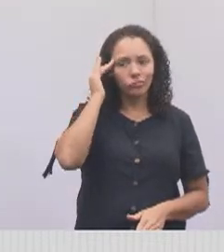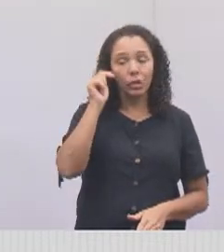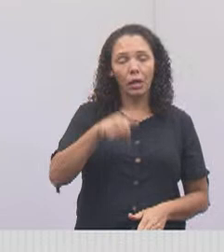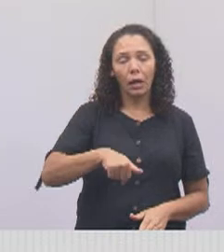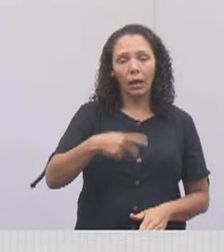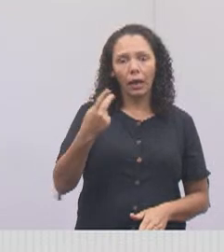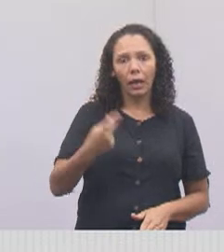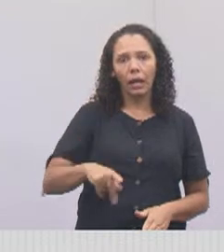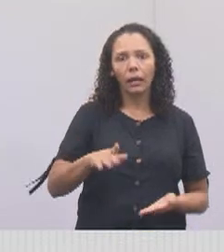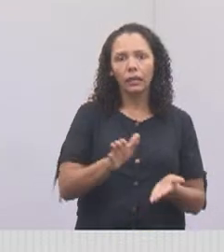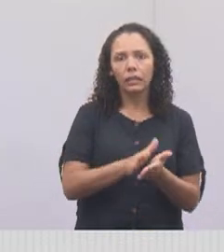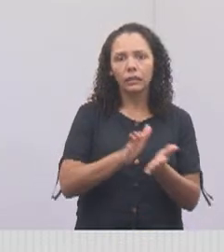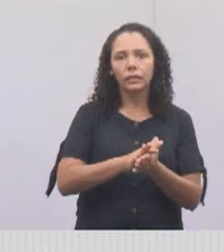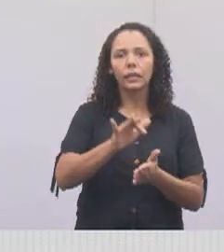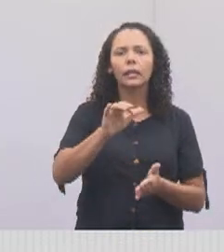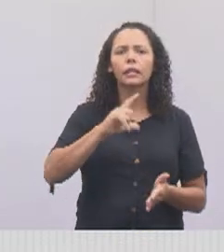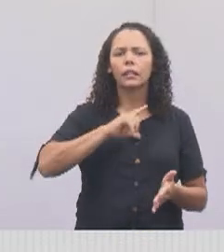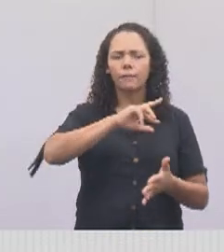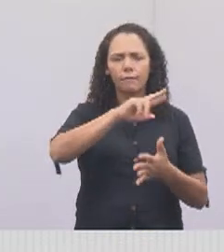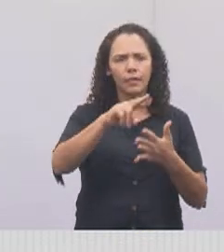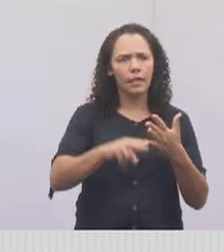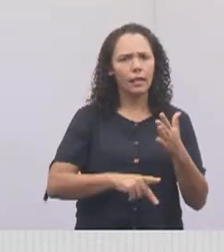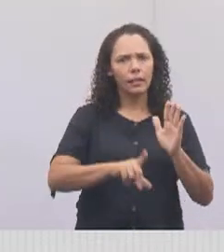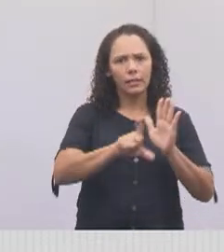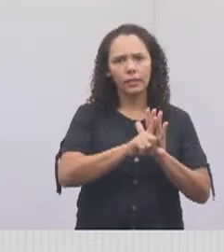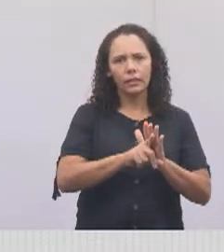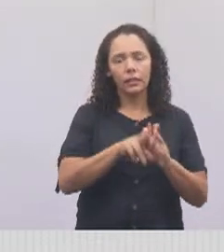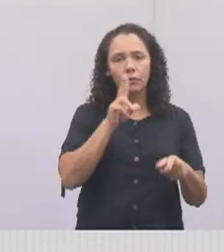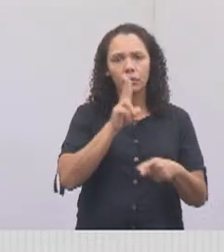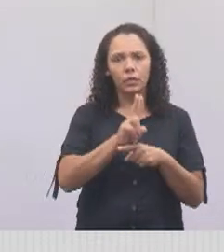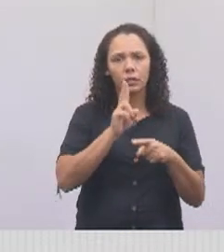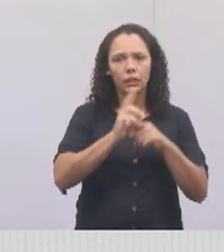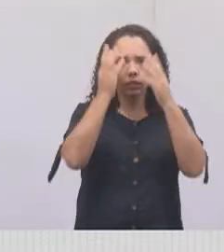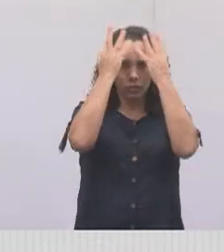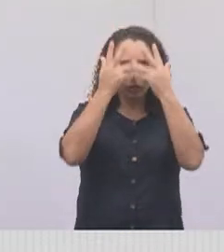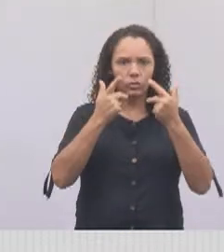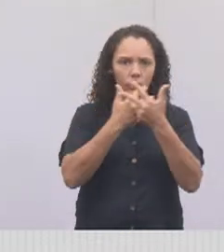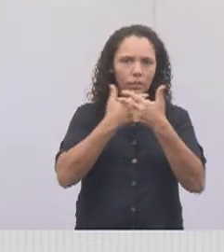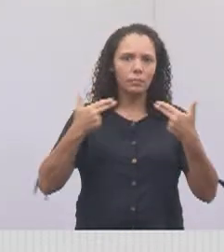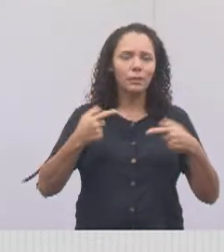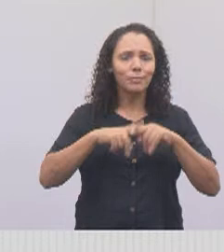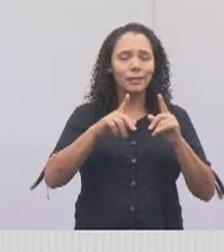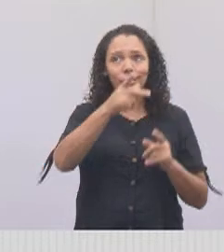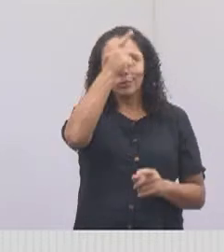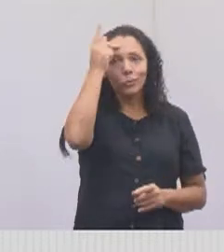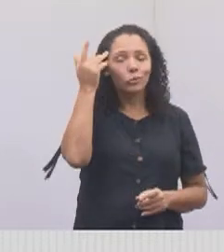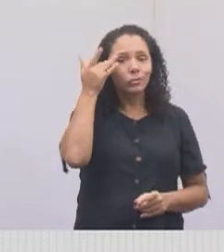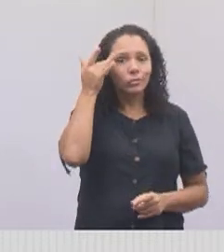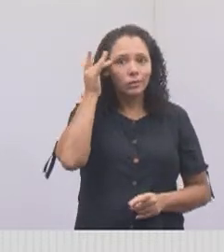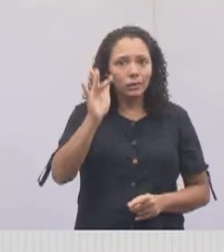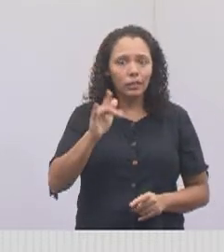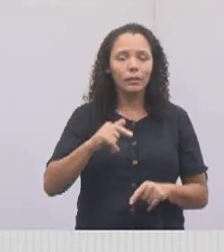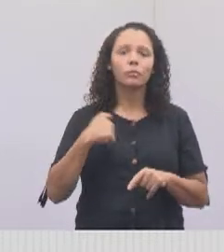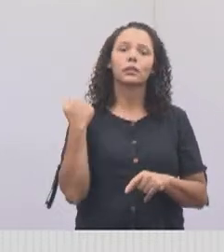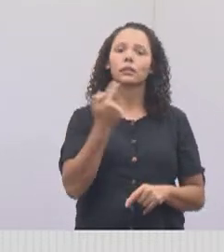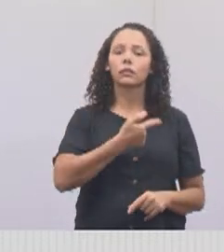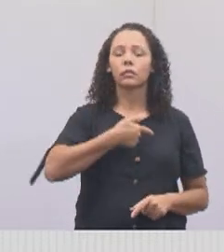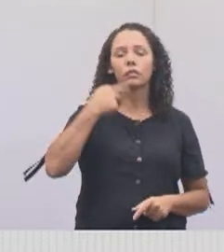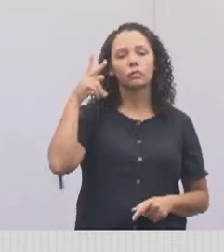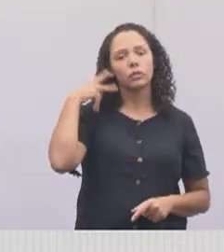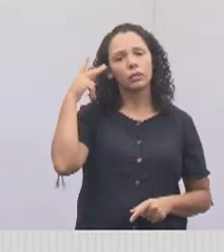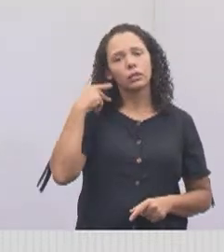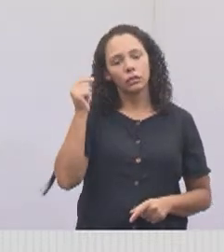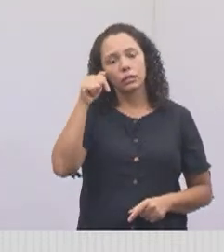graças a Deus, nós temos várias leis de proteção aos animais, e que as pessoas não tomam conhecimento. Gente, nós vereadores estamos aqui